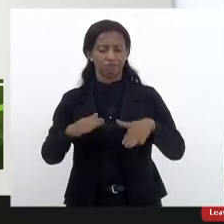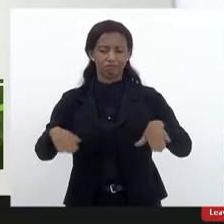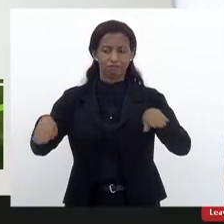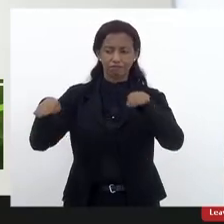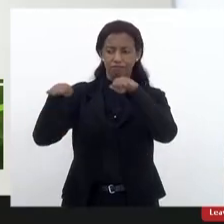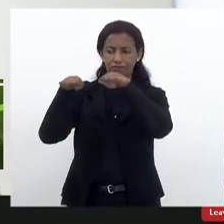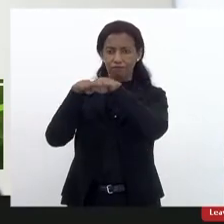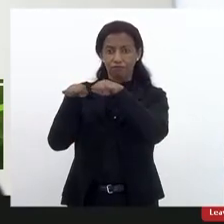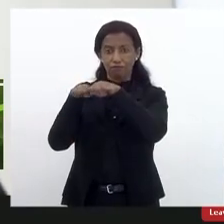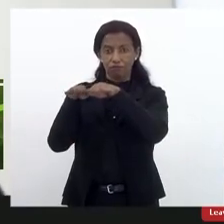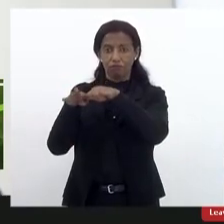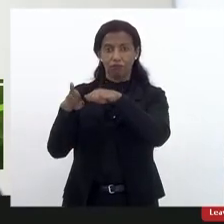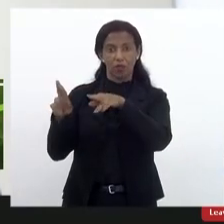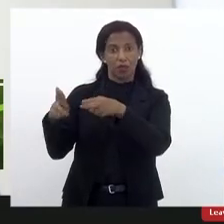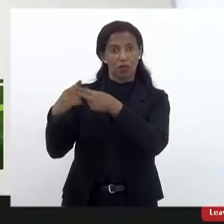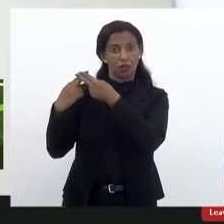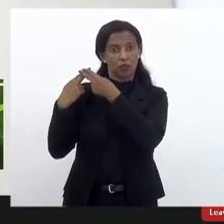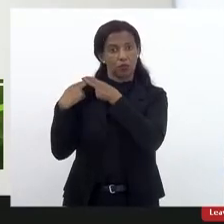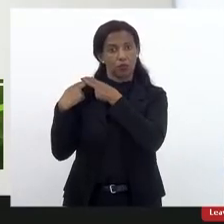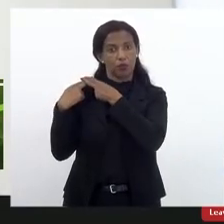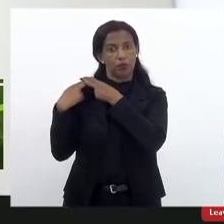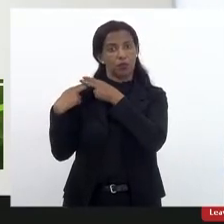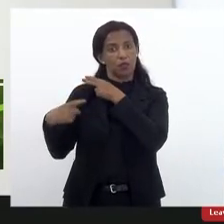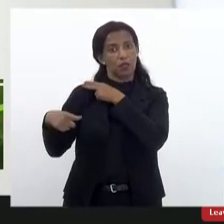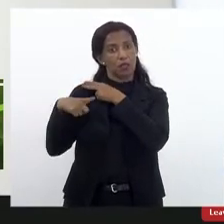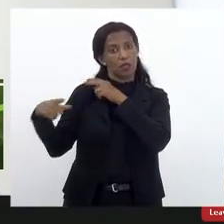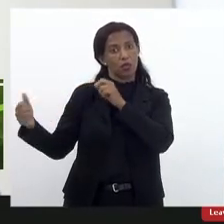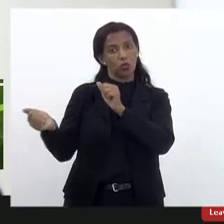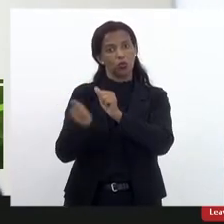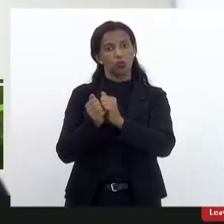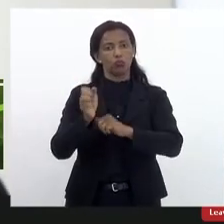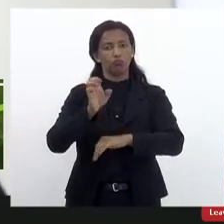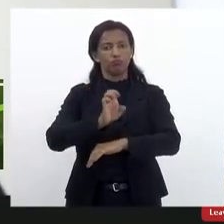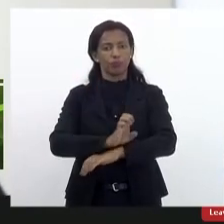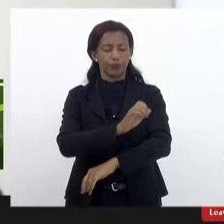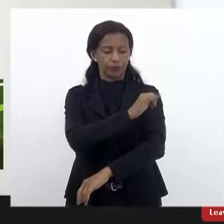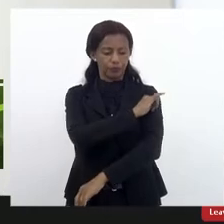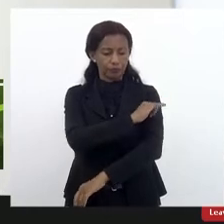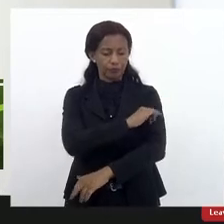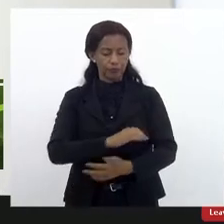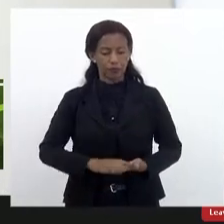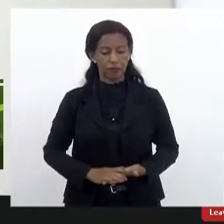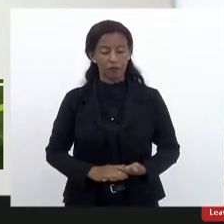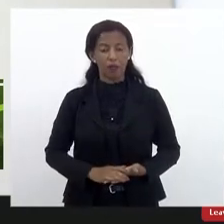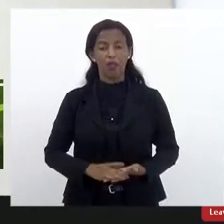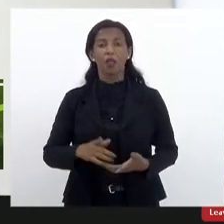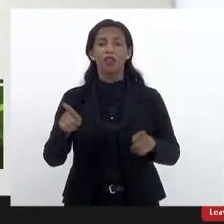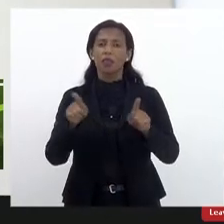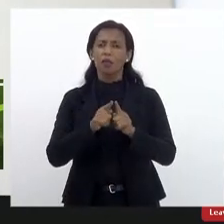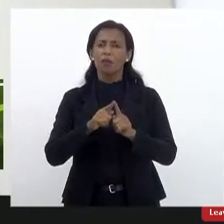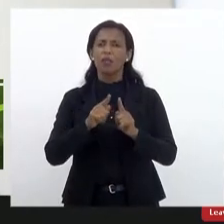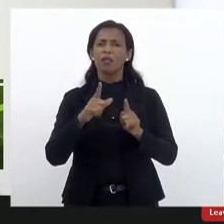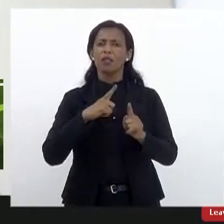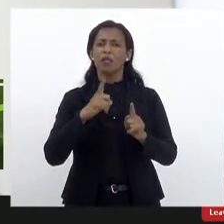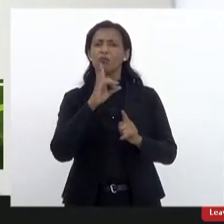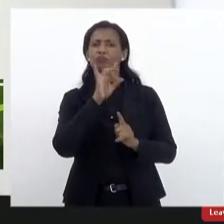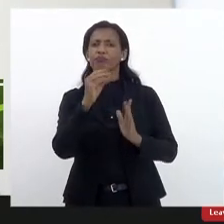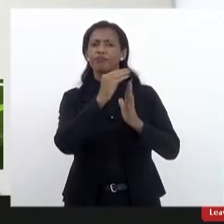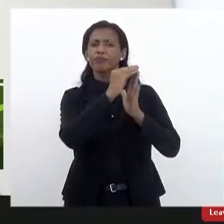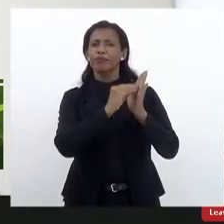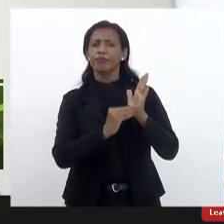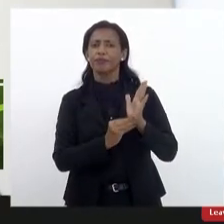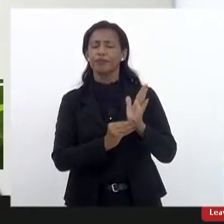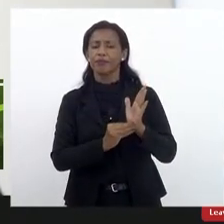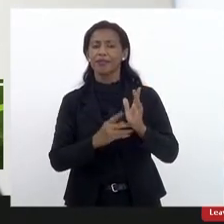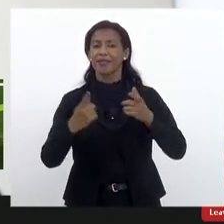das responsabilidades e do papel que ele cumpre no Estado do Rio de Janeiro. E a gente tem algumas agendas que a gente também tem muita convergência